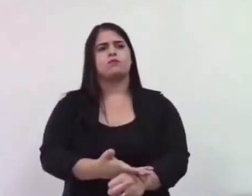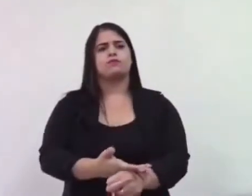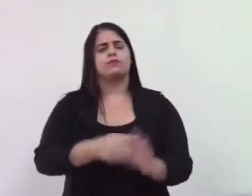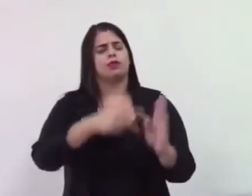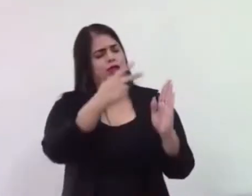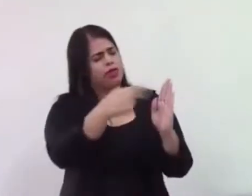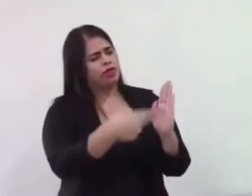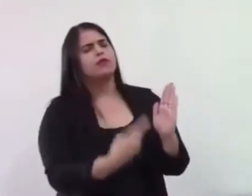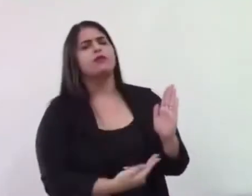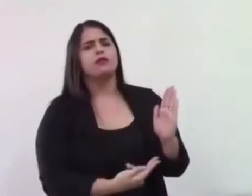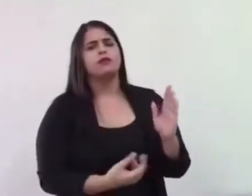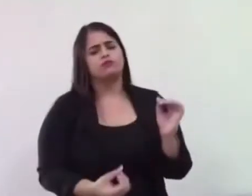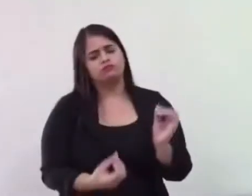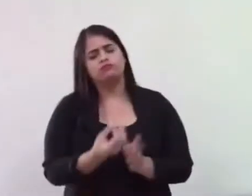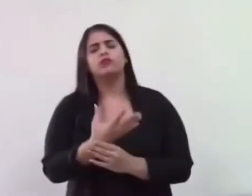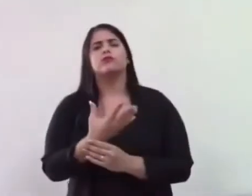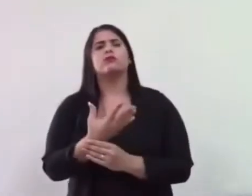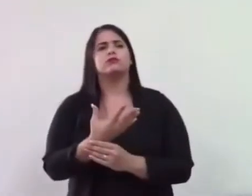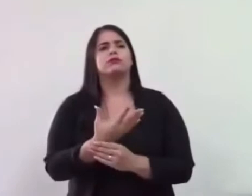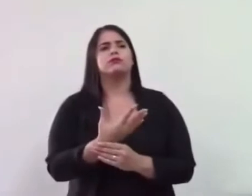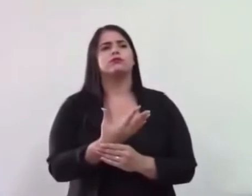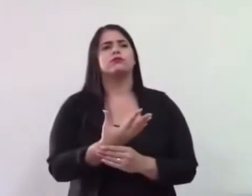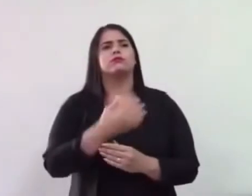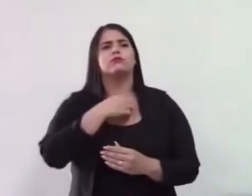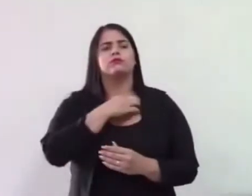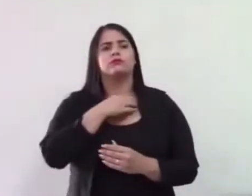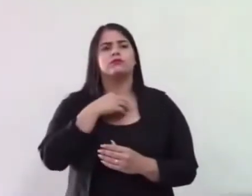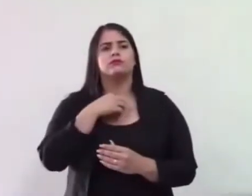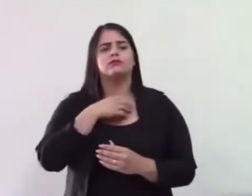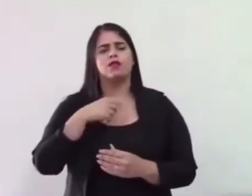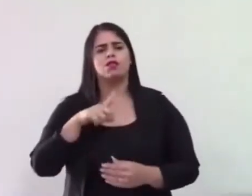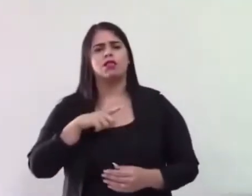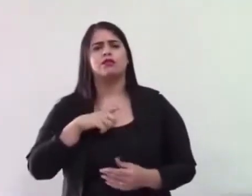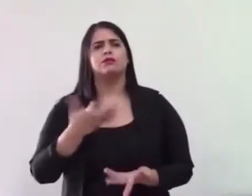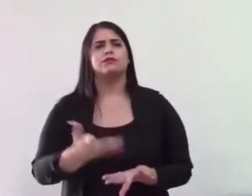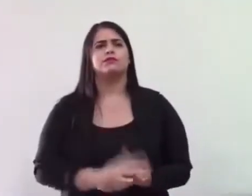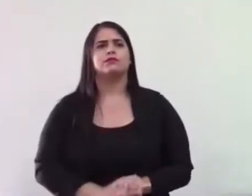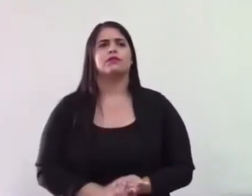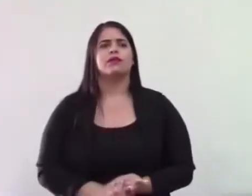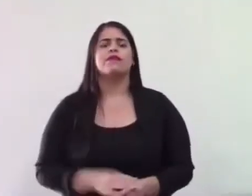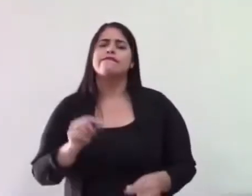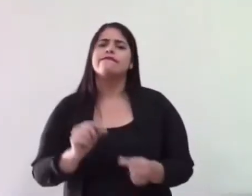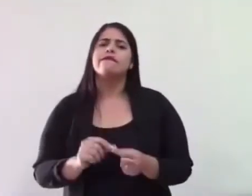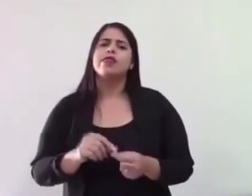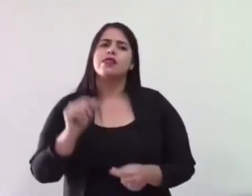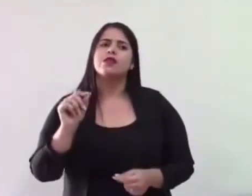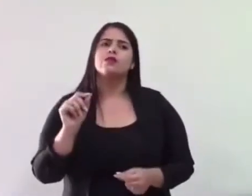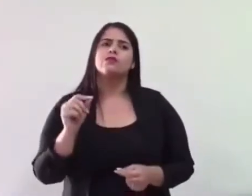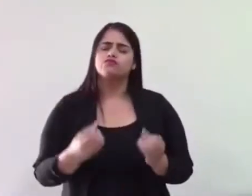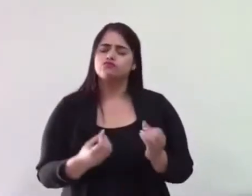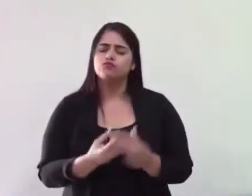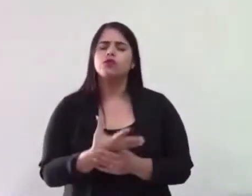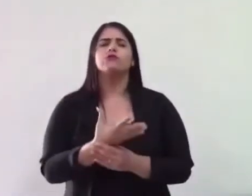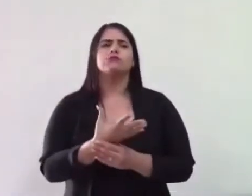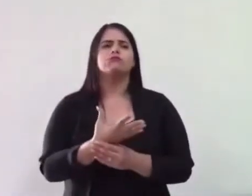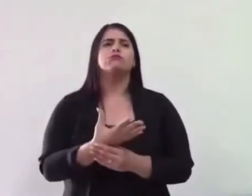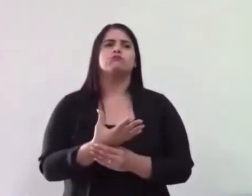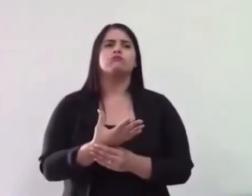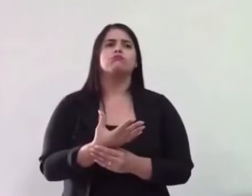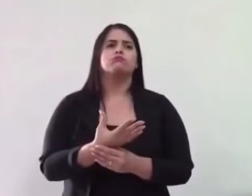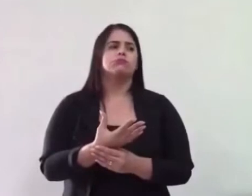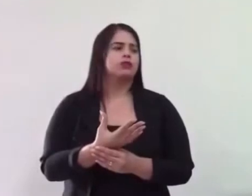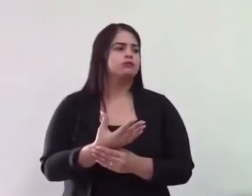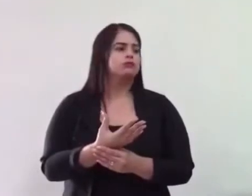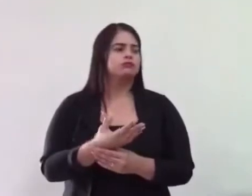coloquei, já tem no plano, mas é para fazer uma criação do Bolsa Família